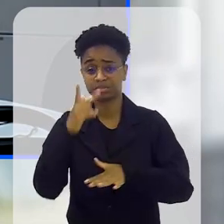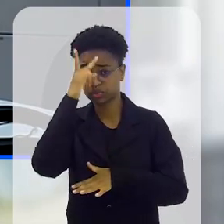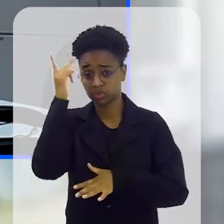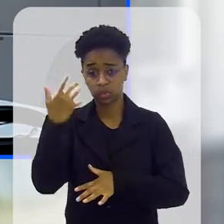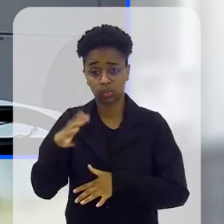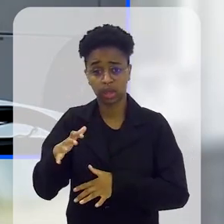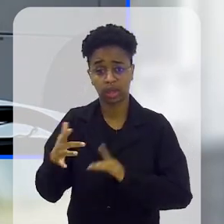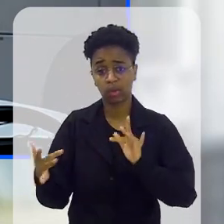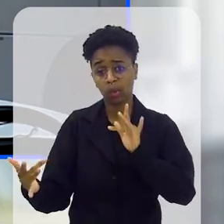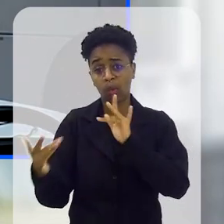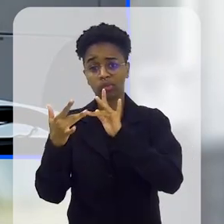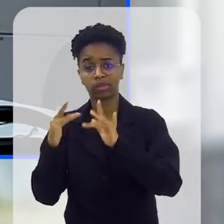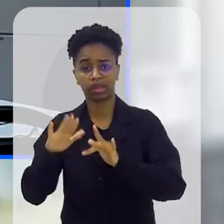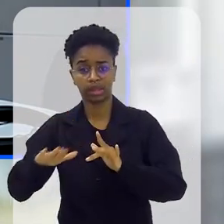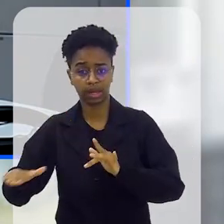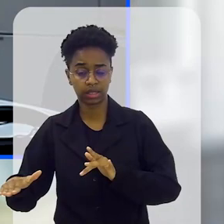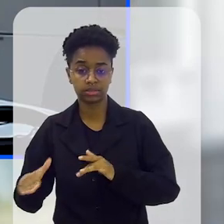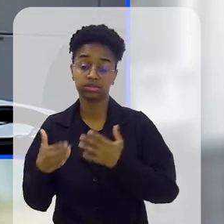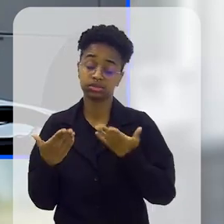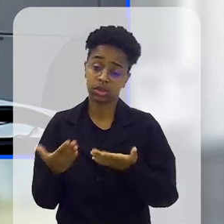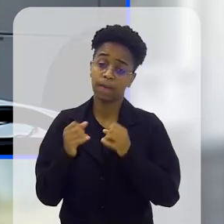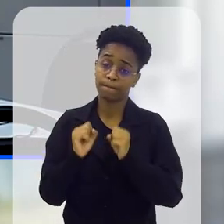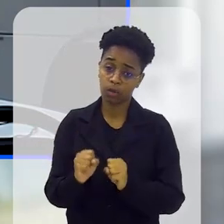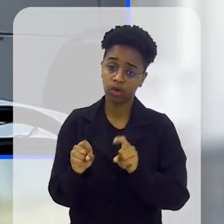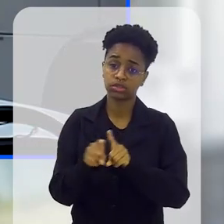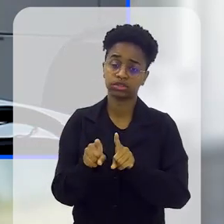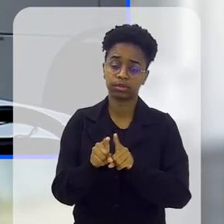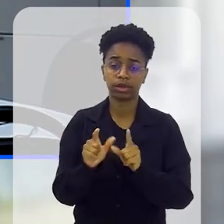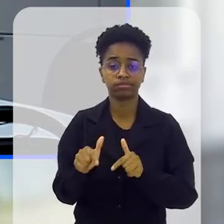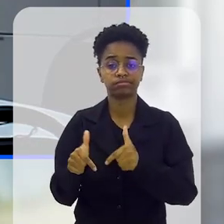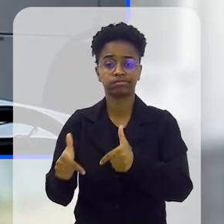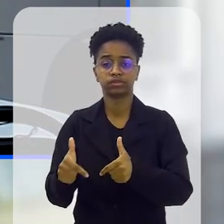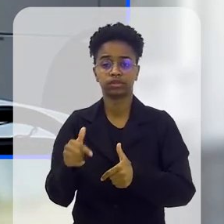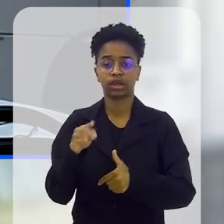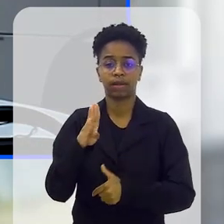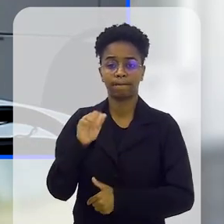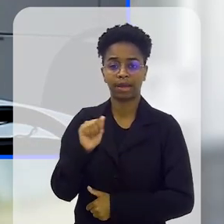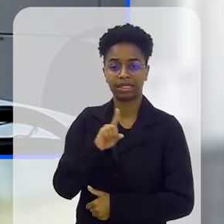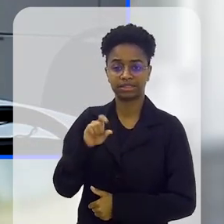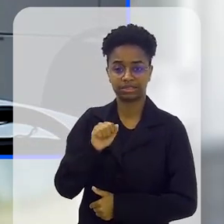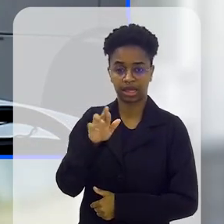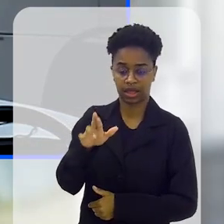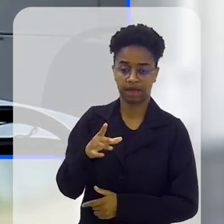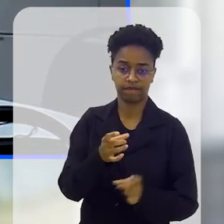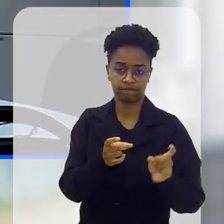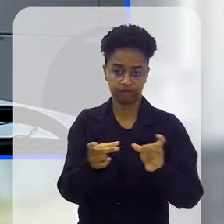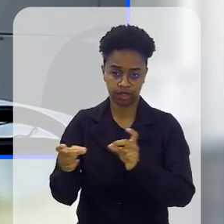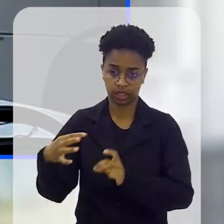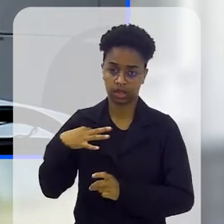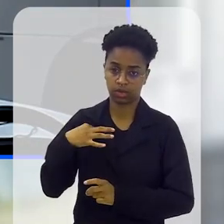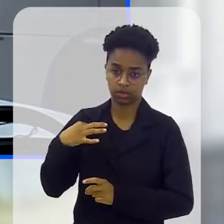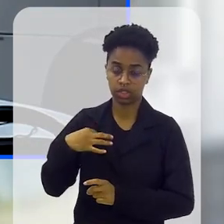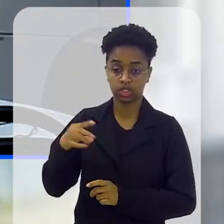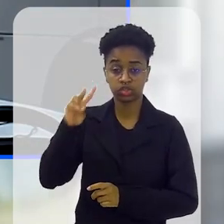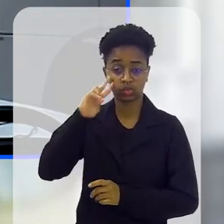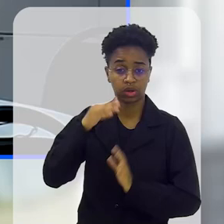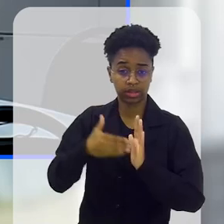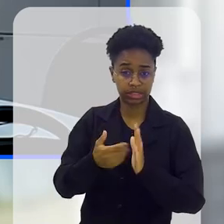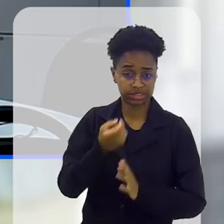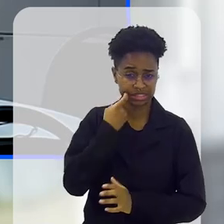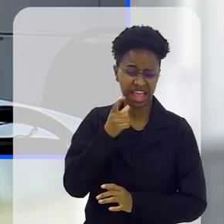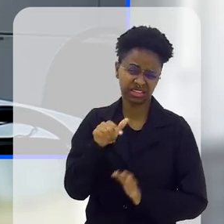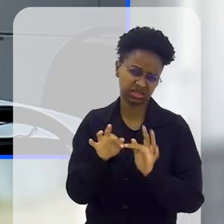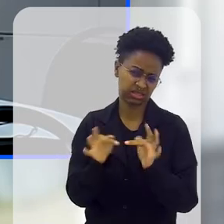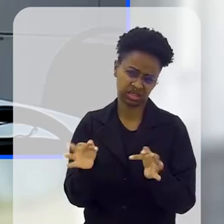porque às vezes o voluntário não quer lidar diretamente com a criança, então a gente dá essa opção de ele atuar no bazar, que a gente tem e funciona de